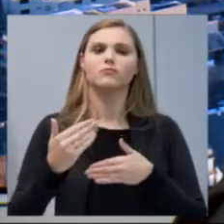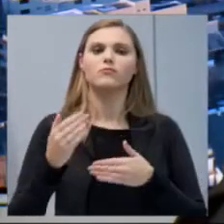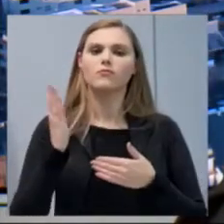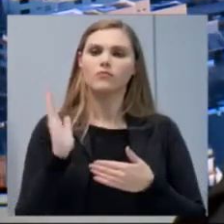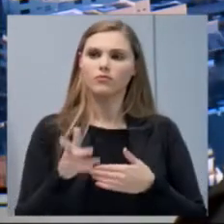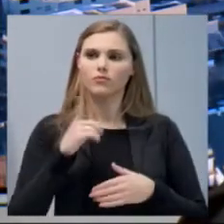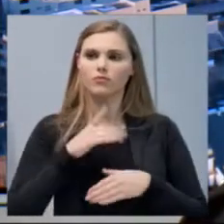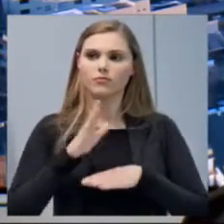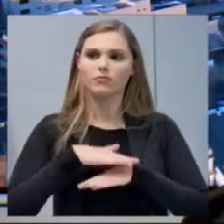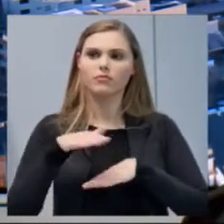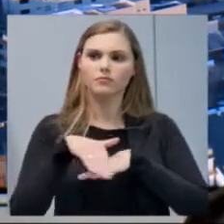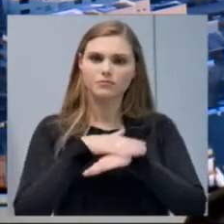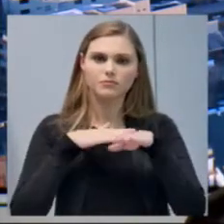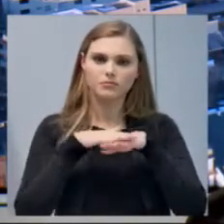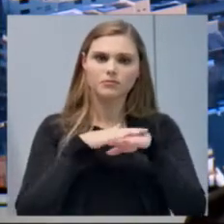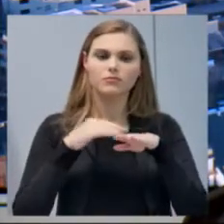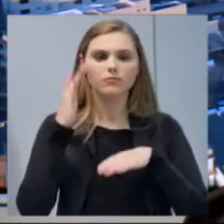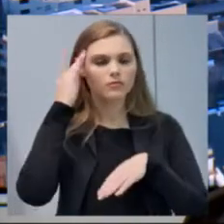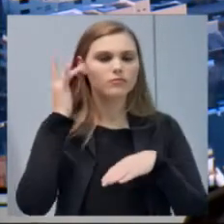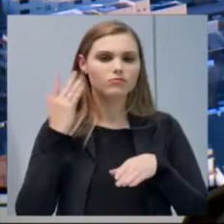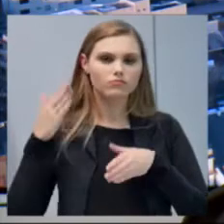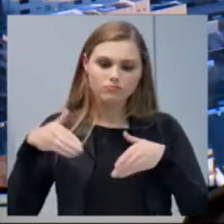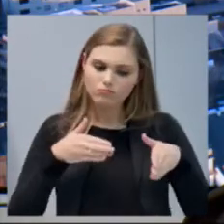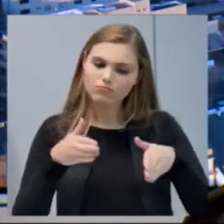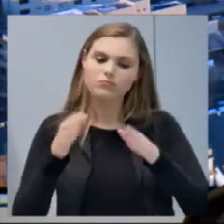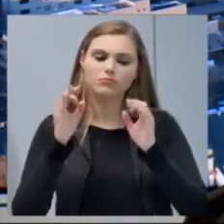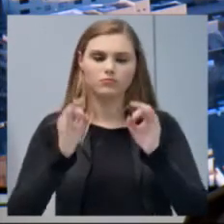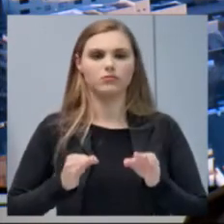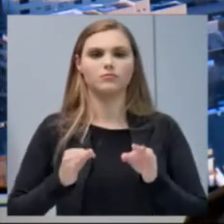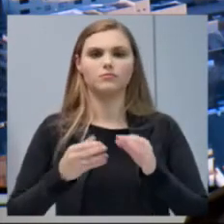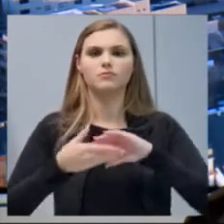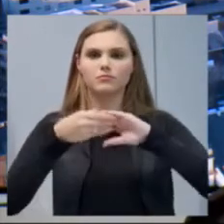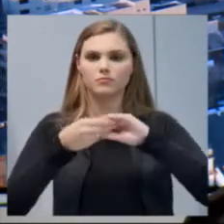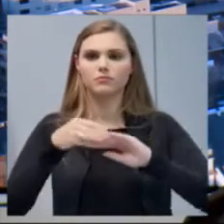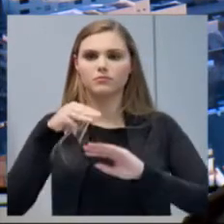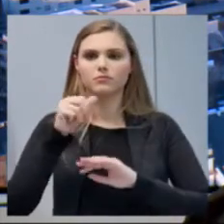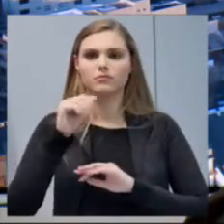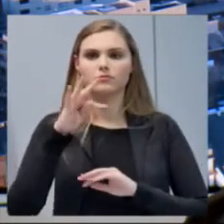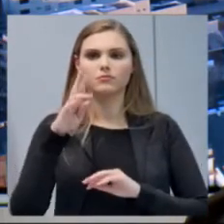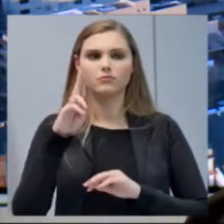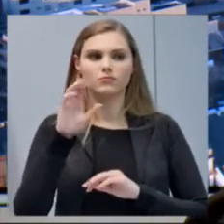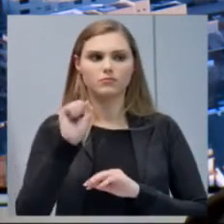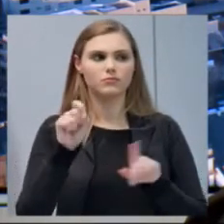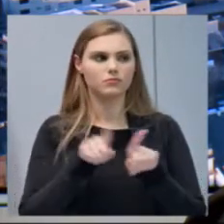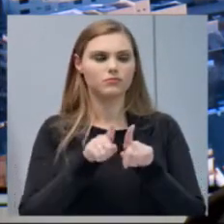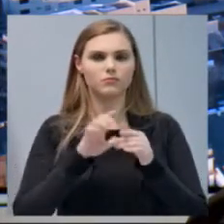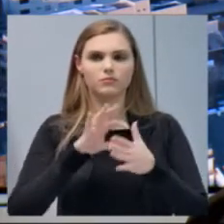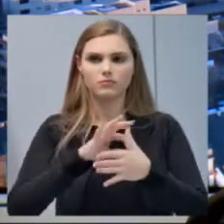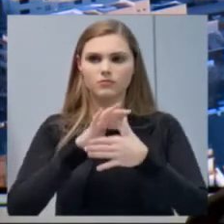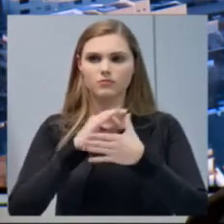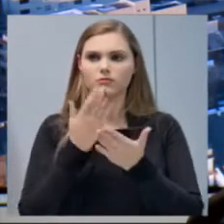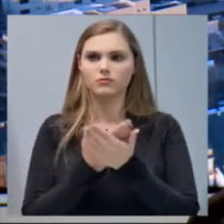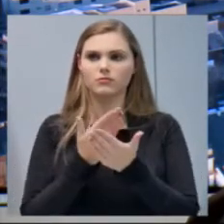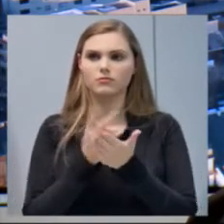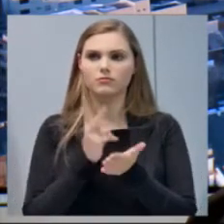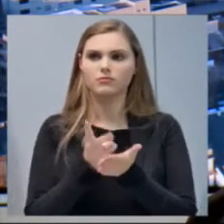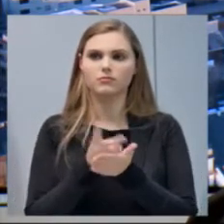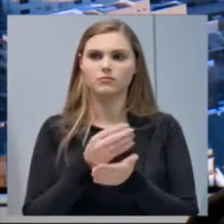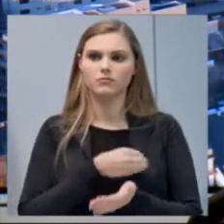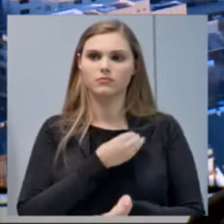conversas. Acho que estamos no caminho certo. Cumprimentar o Matheus também, liderante estudantil, que também sempre presente,